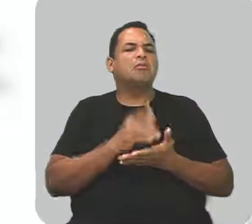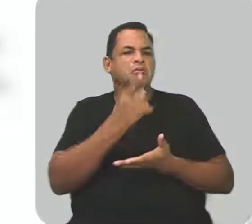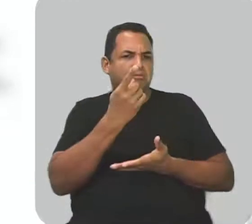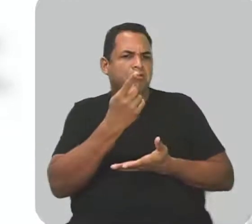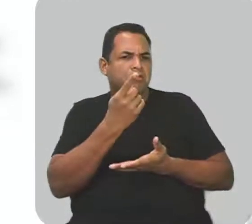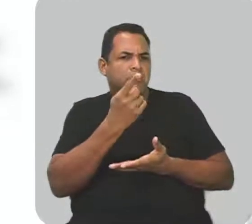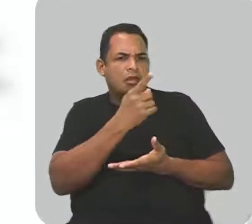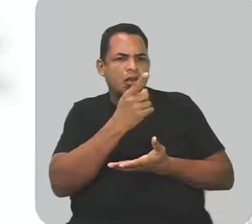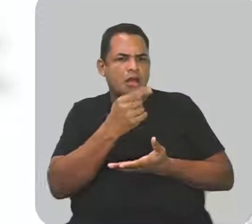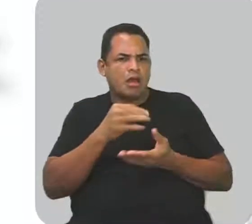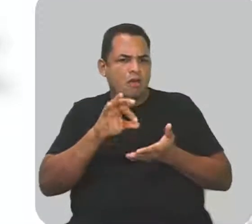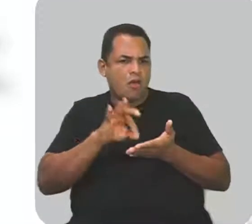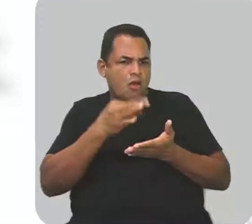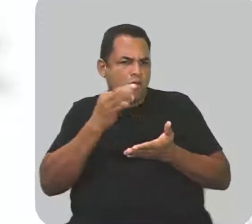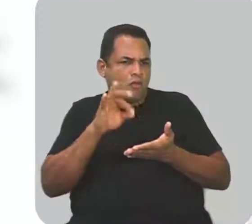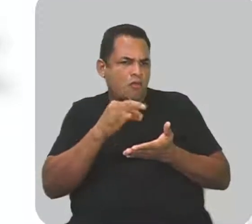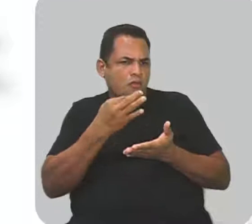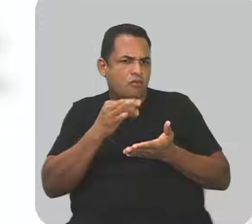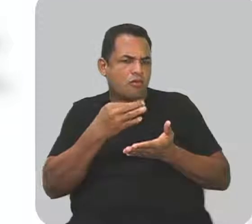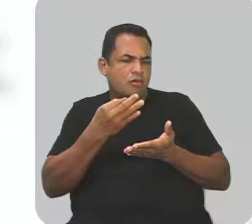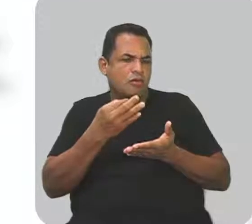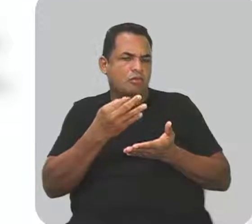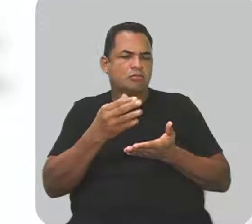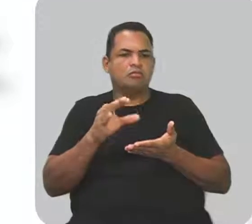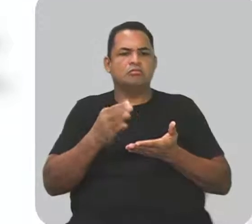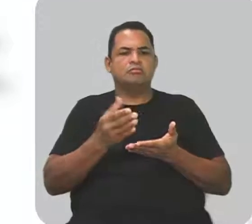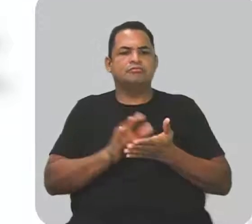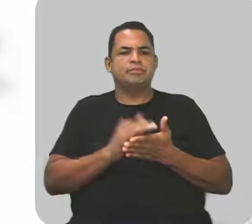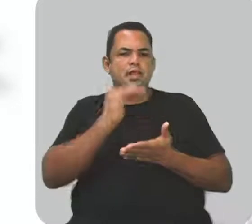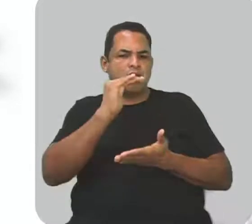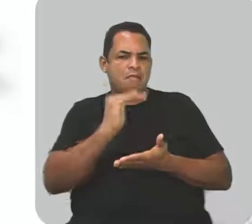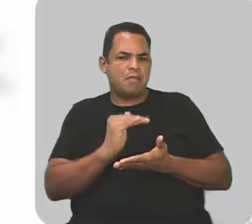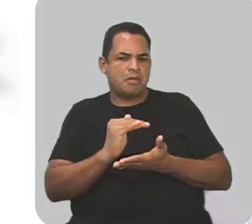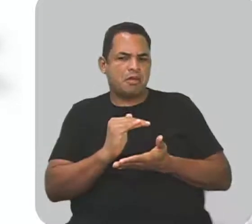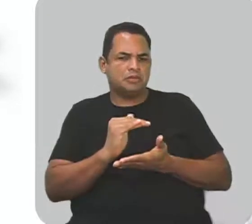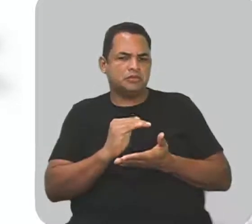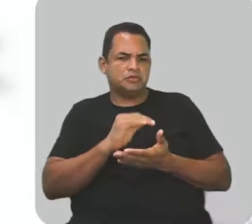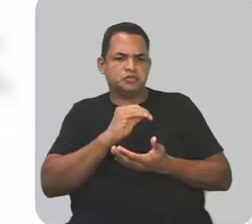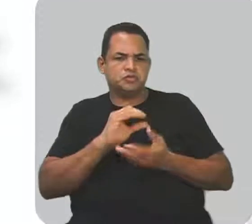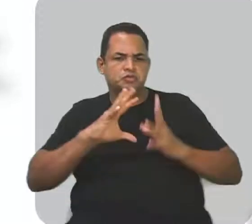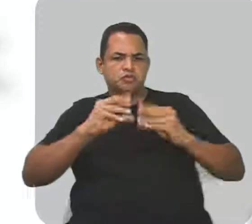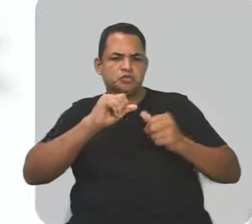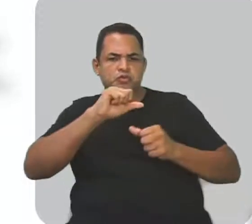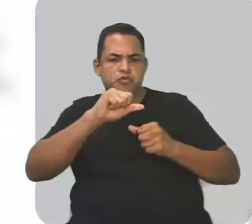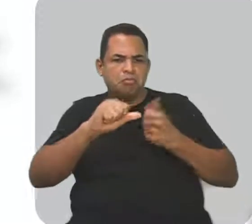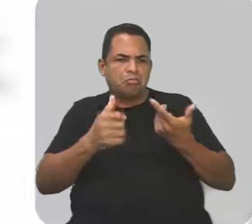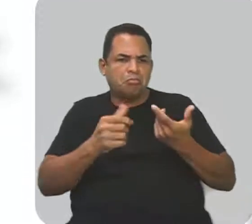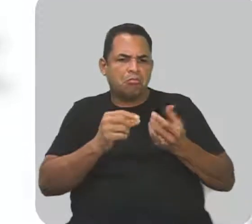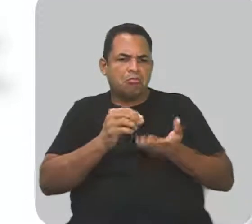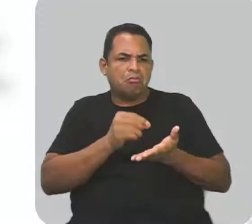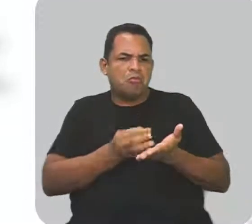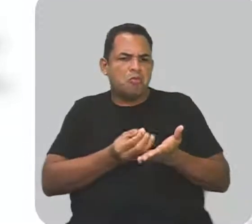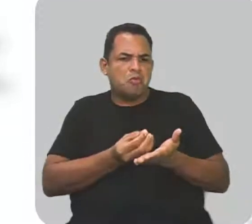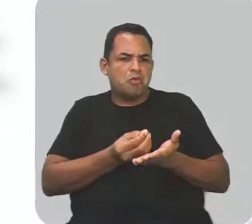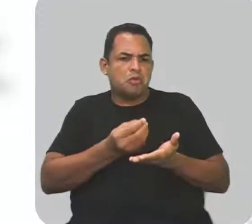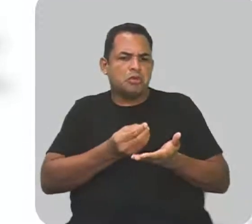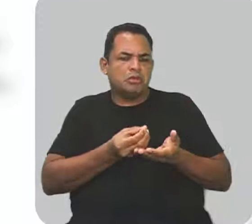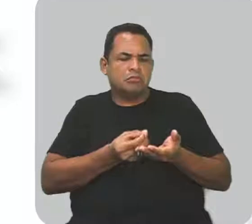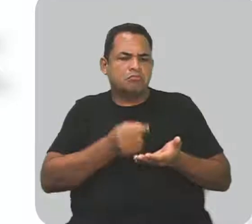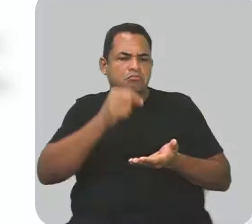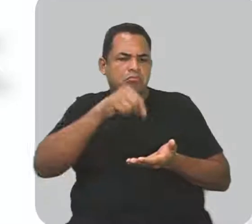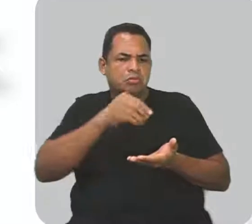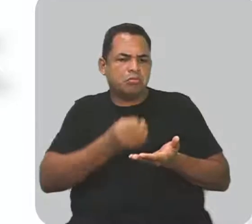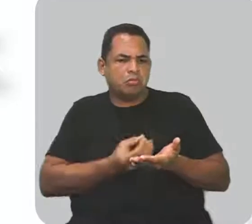uva passa, são uvas passas, né? Aí, logo embaixo, tudo muda. Aí tem várias mudas